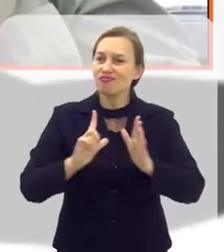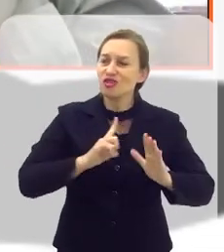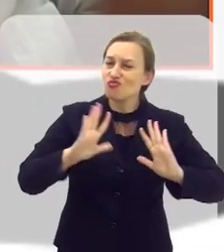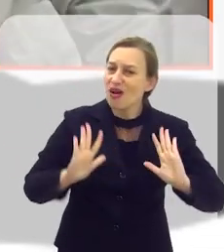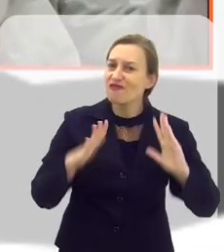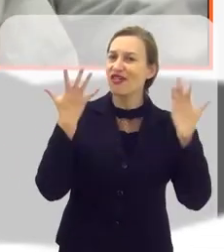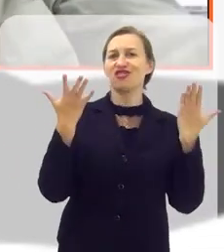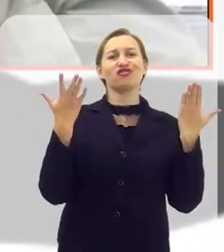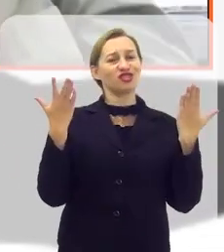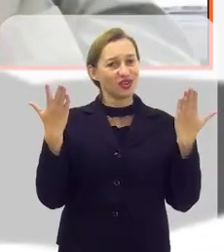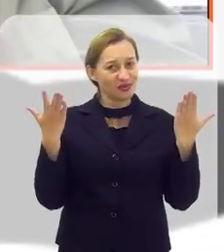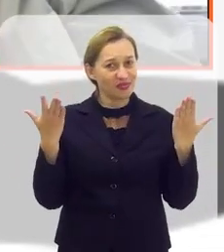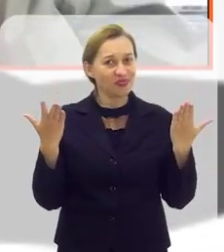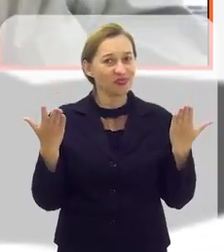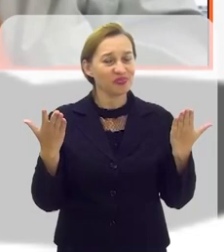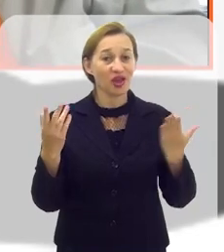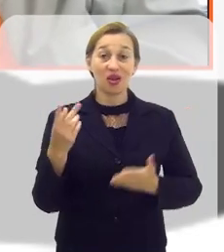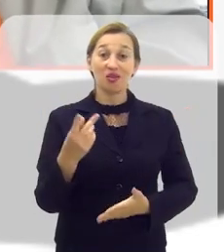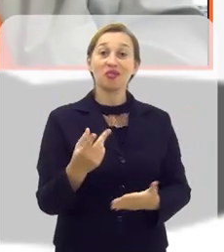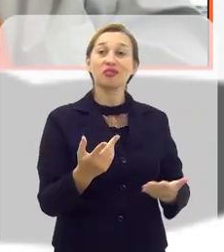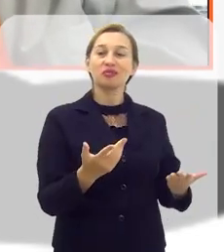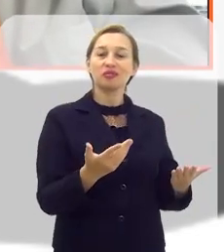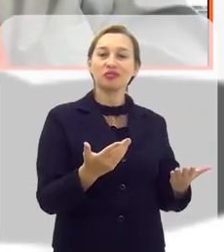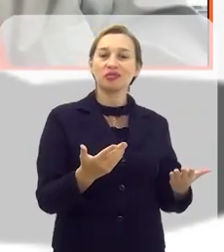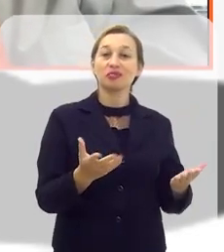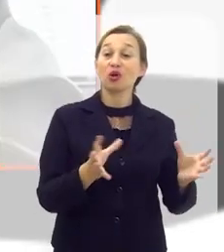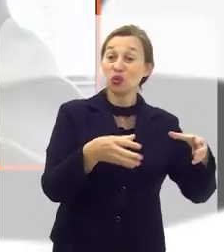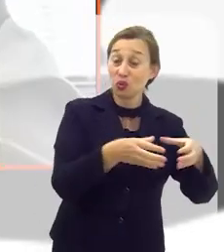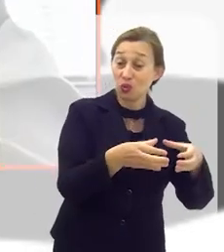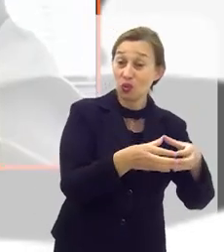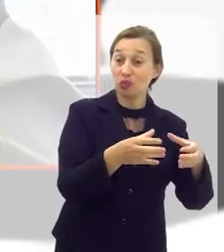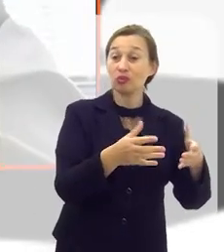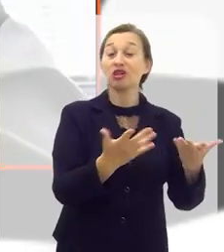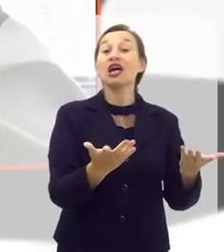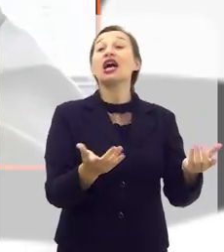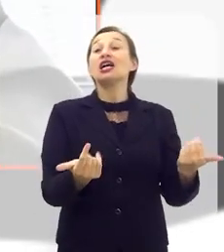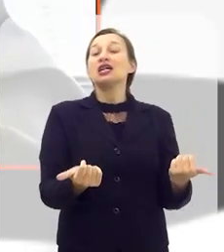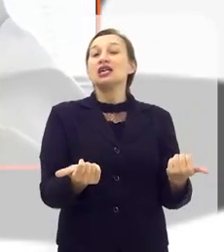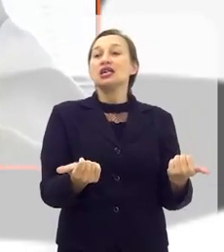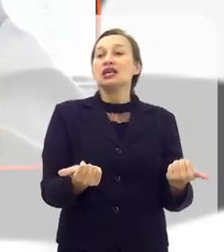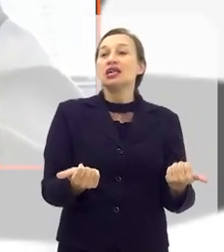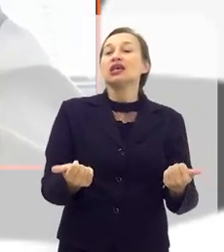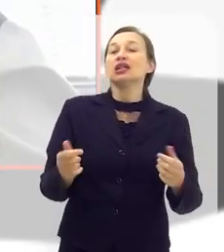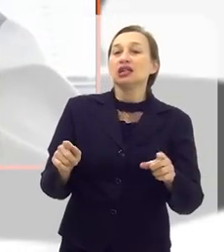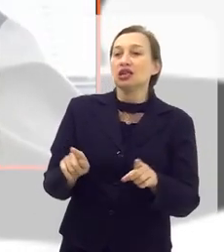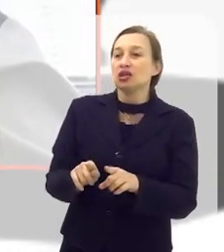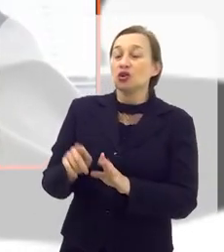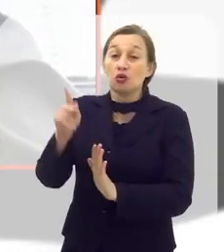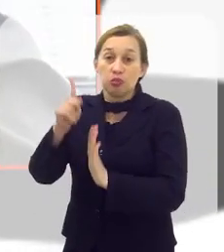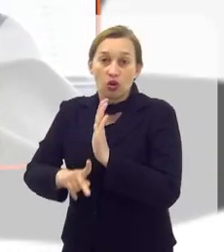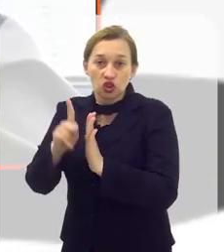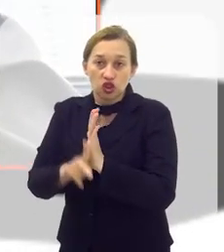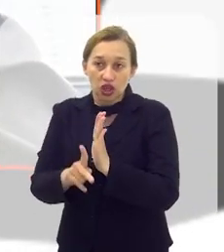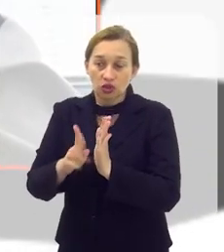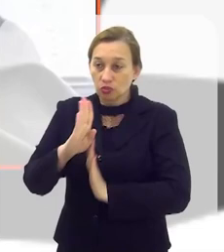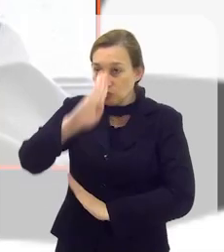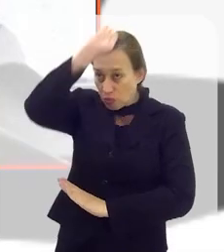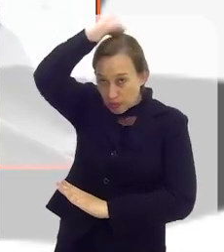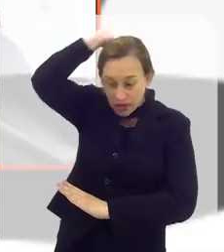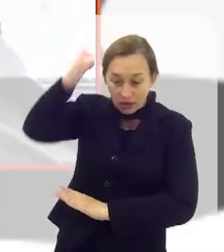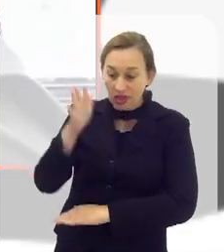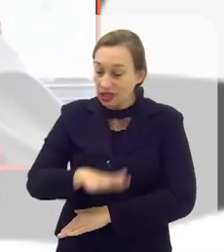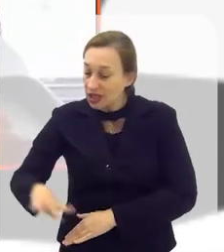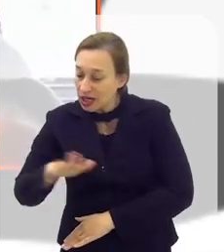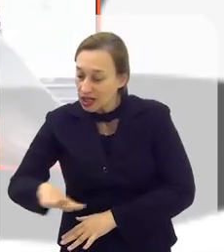casamento, a gente proporcionava uma festa para esses casais. E o Bombeiro Mirim é um projeto que